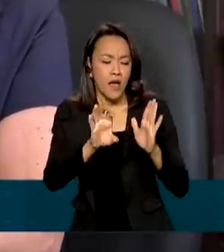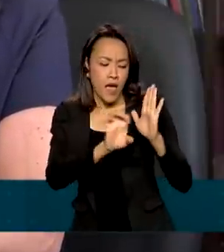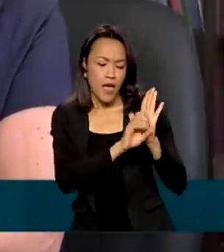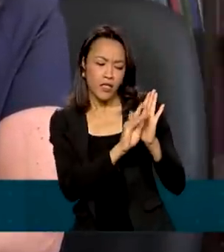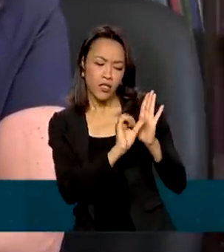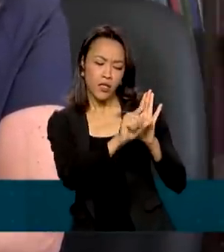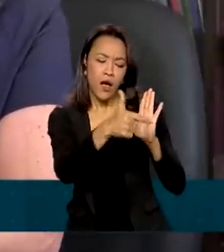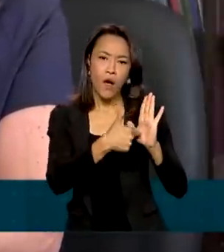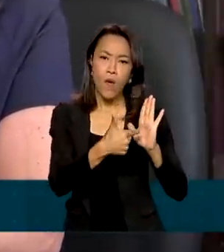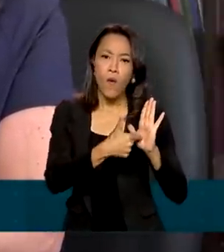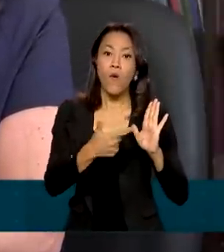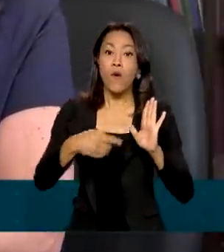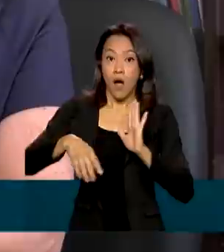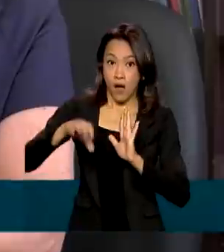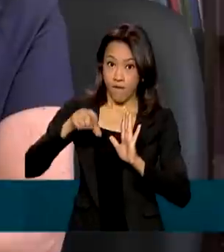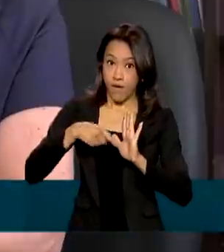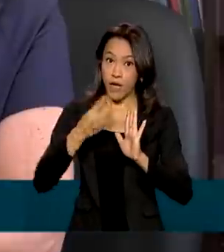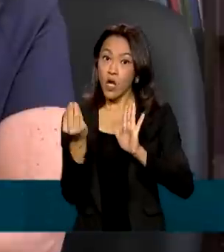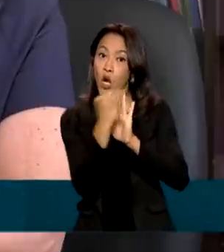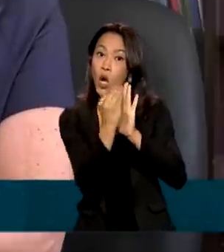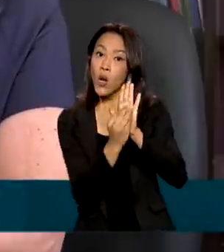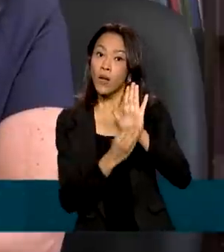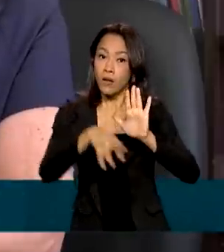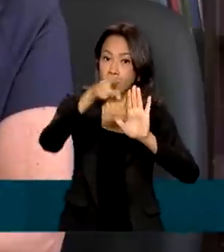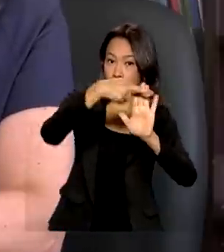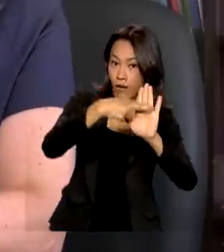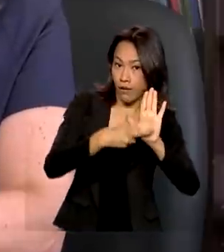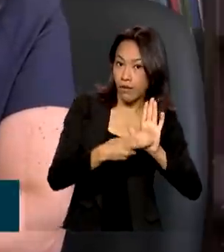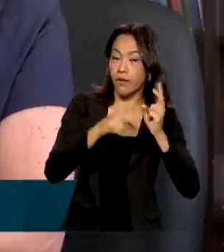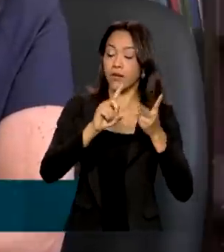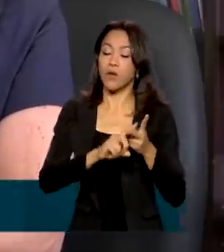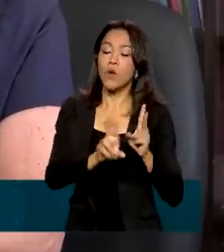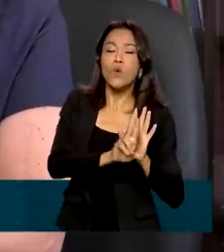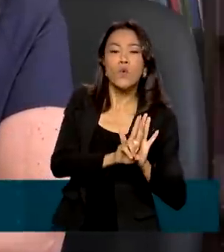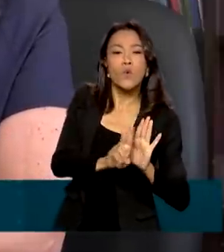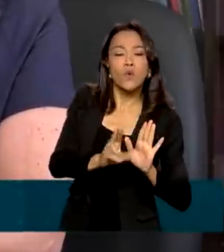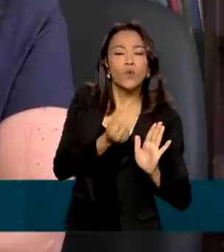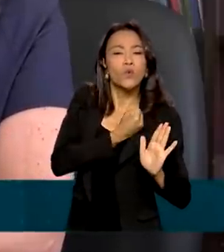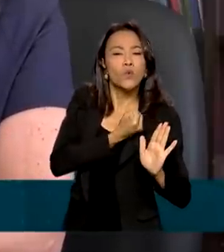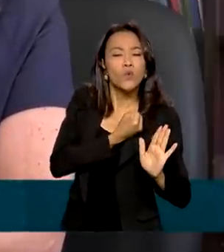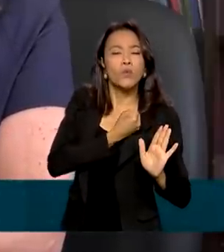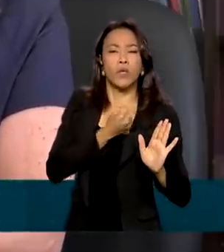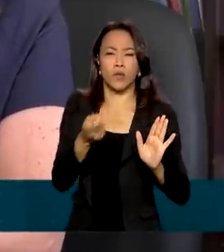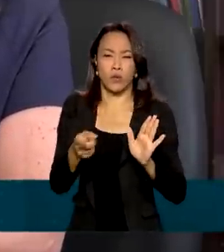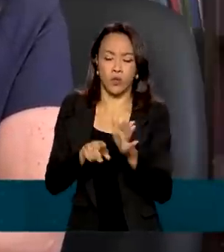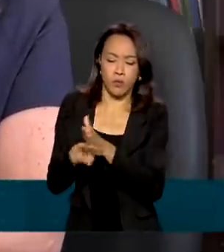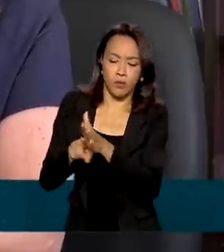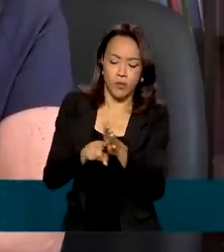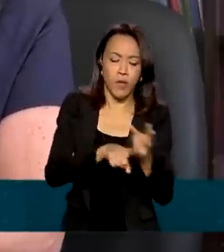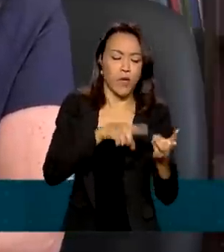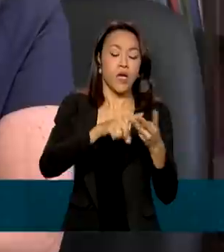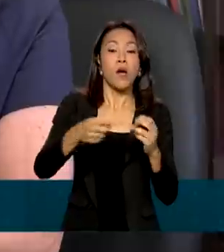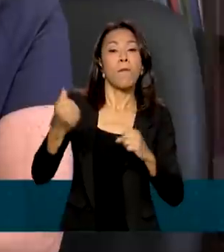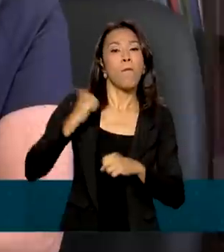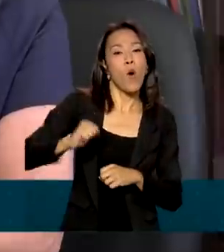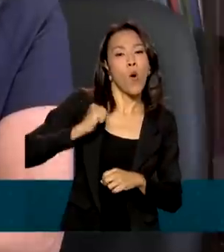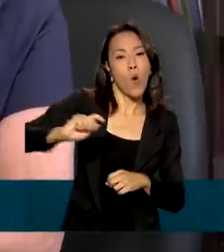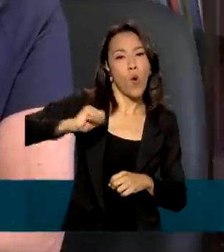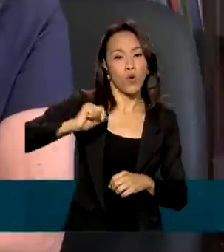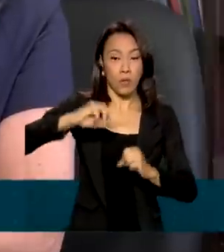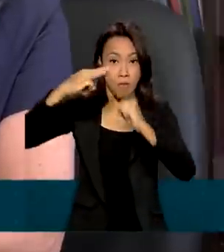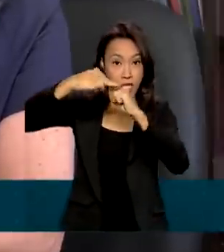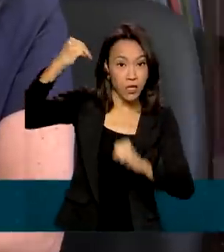prioritários, o número de projetos selecionados, o quantitativo de bolsas, de mestrado, de